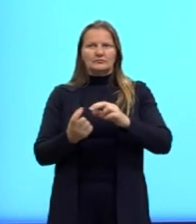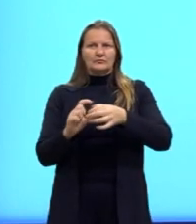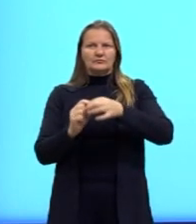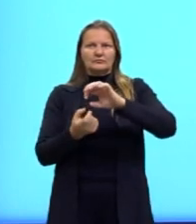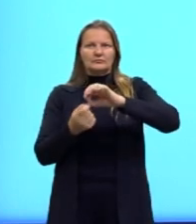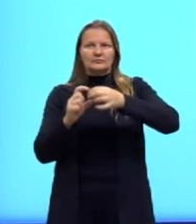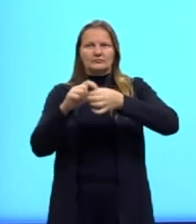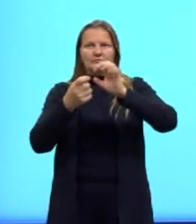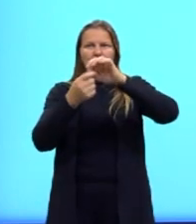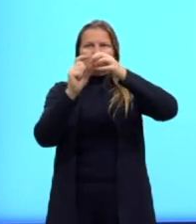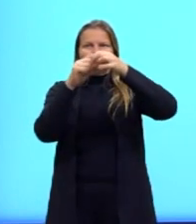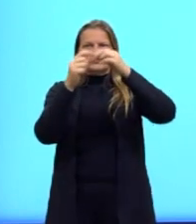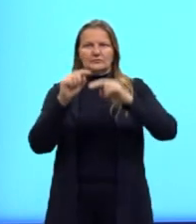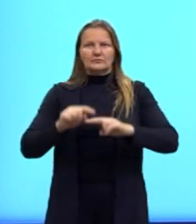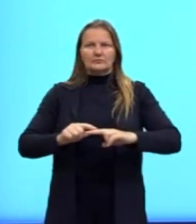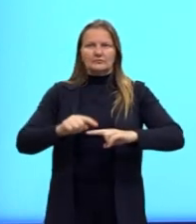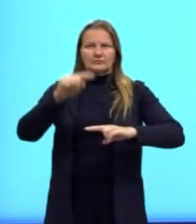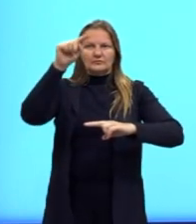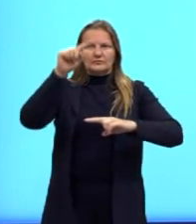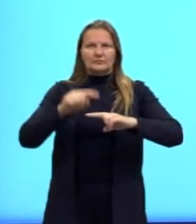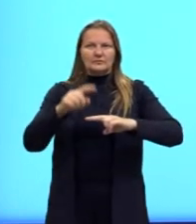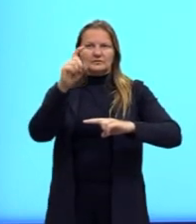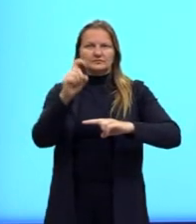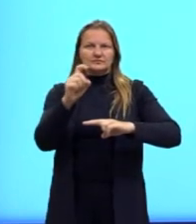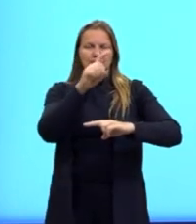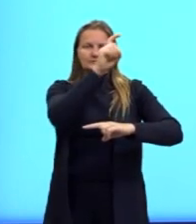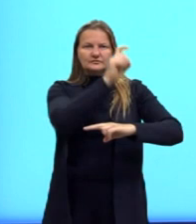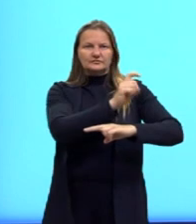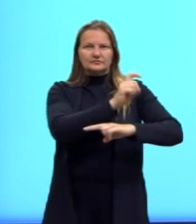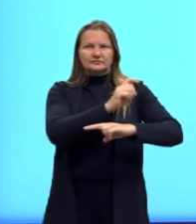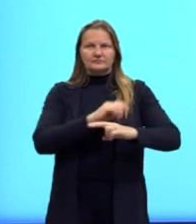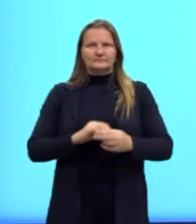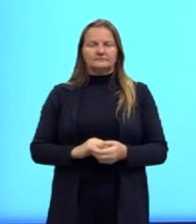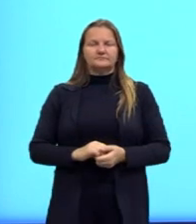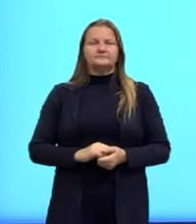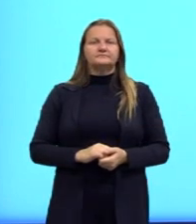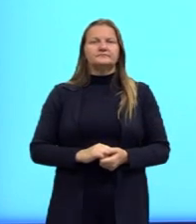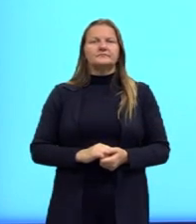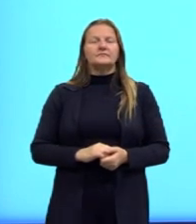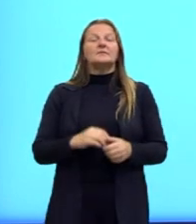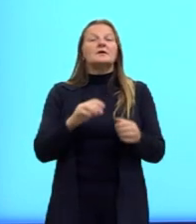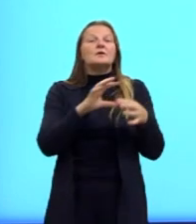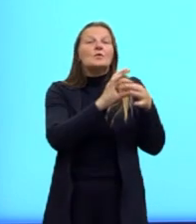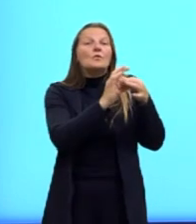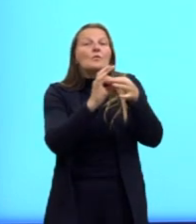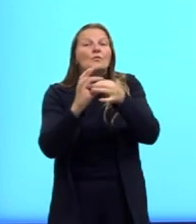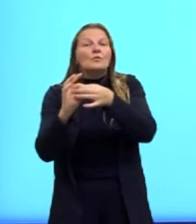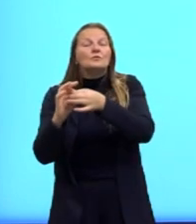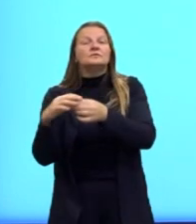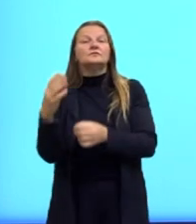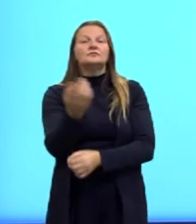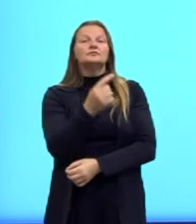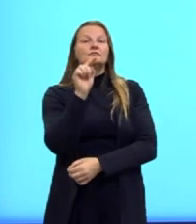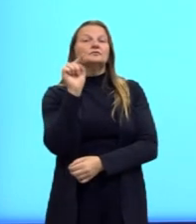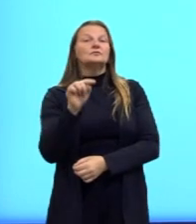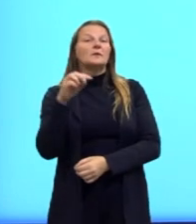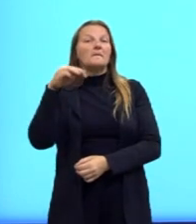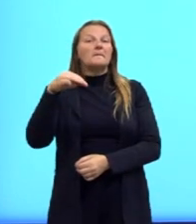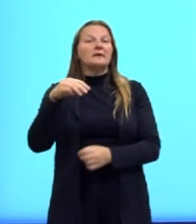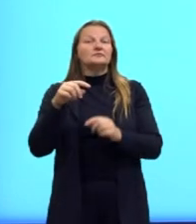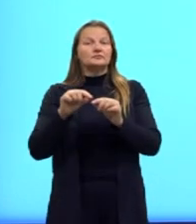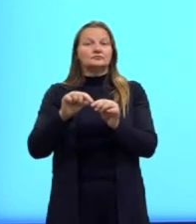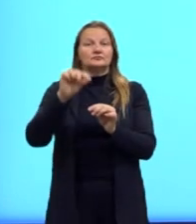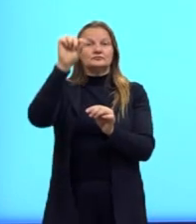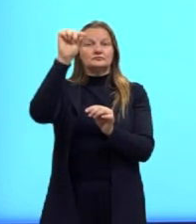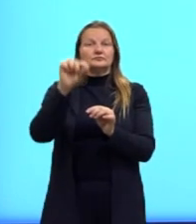elas estão indicadas por X, tá? Nessas condições, então, o valor em metro de X